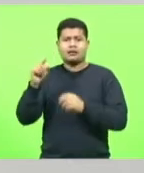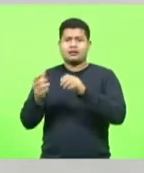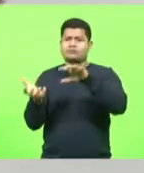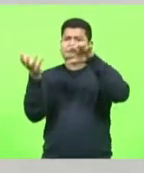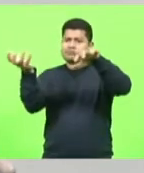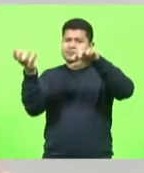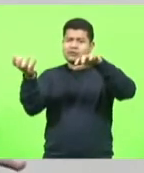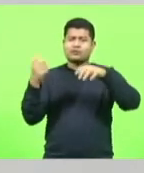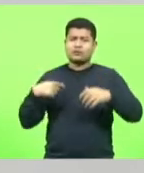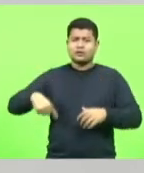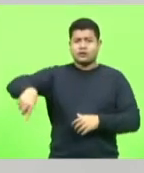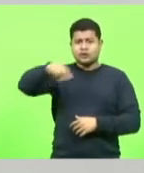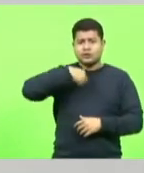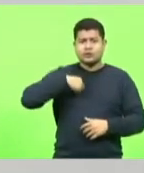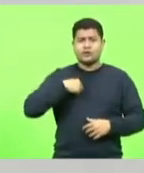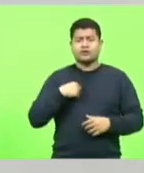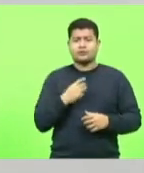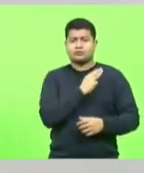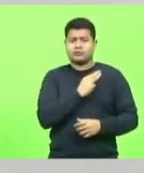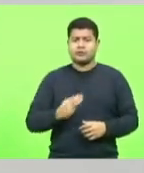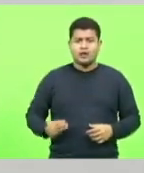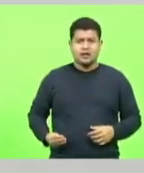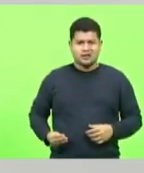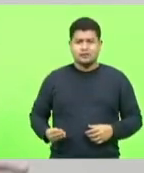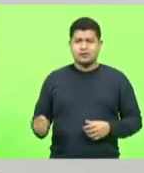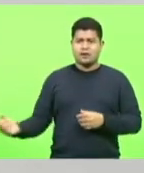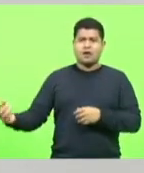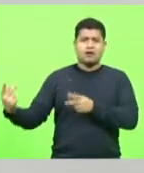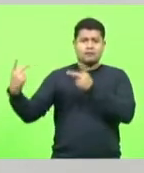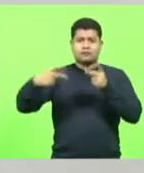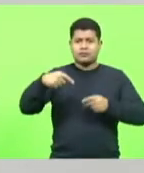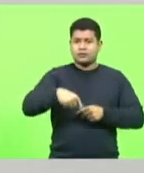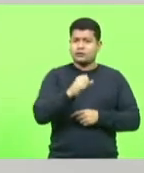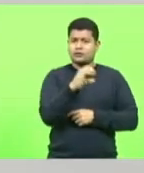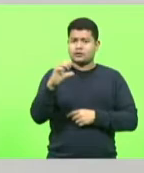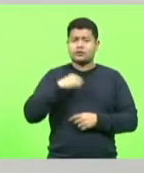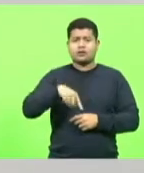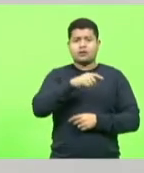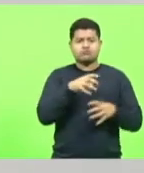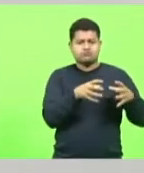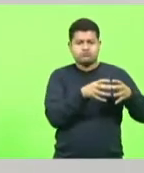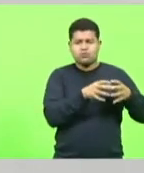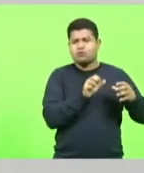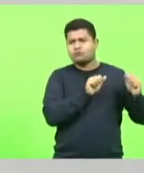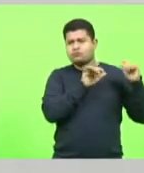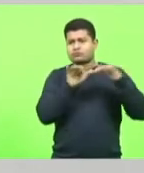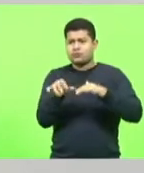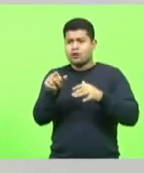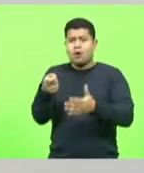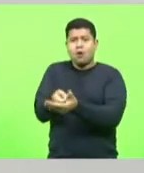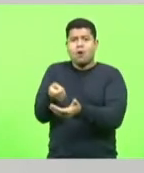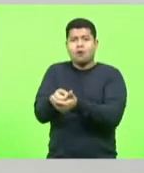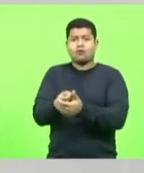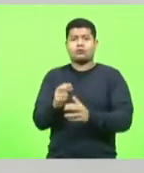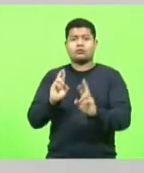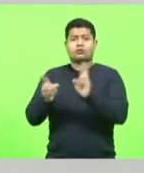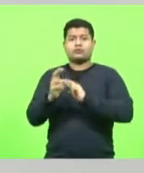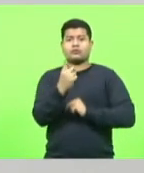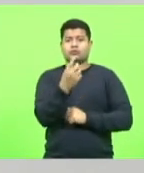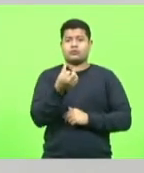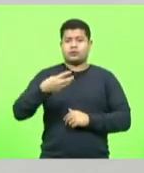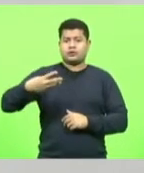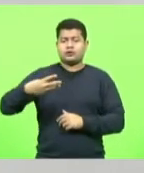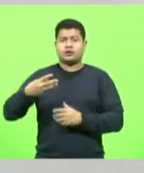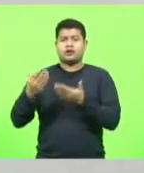Catarina vamos lá em bloco cobramos ao ao meia três trecho norte o ministro